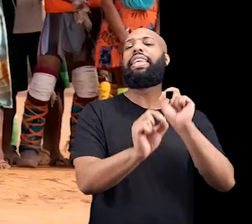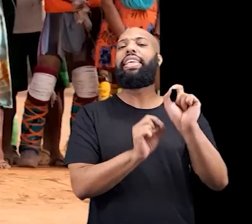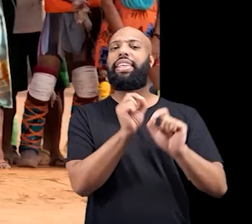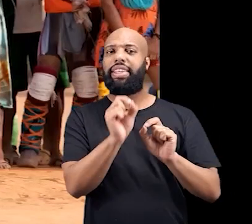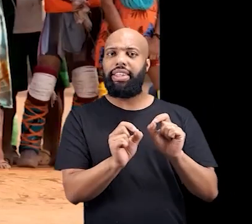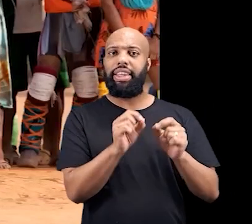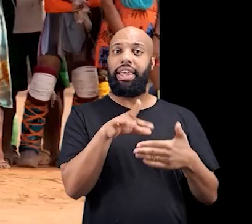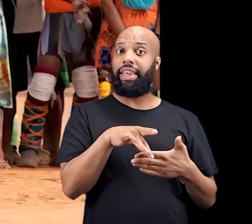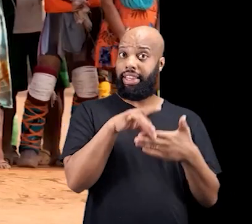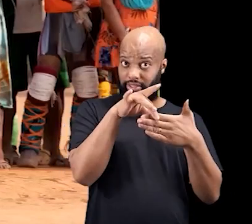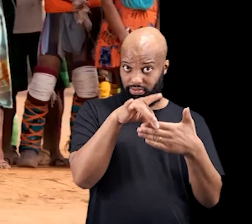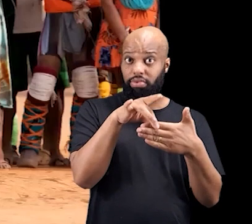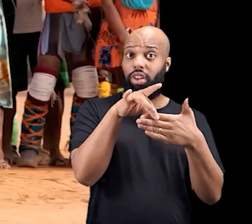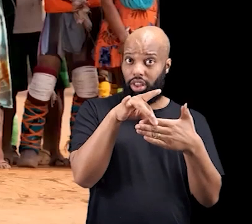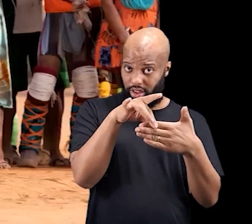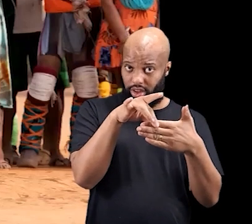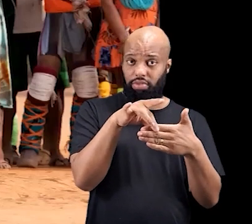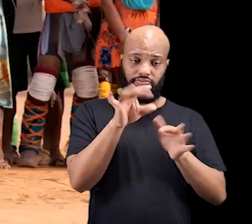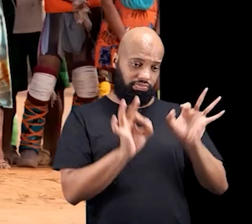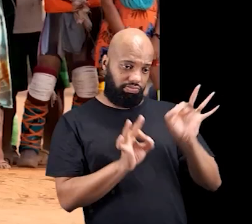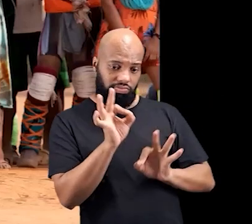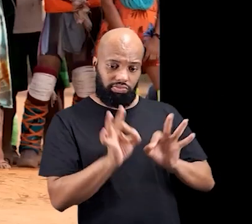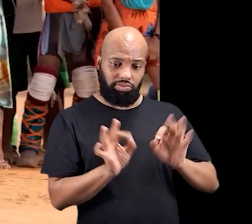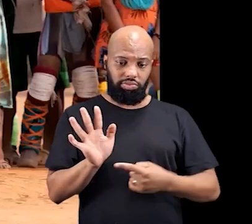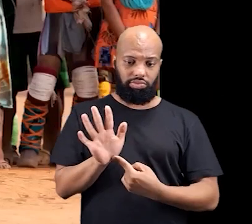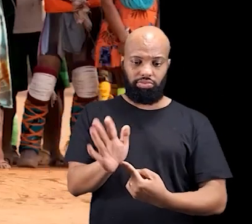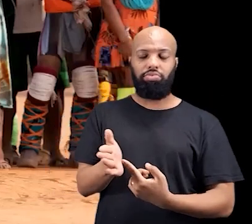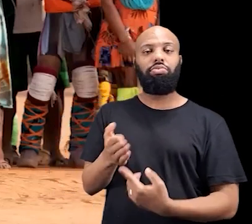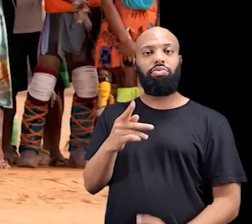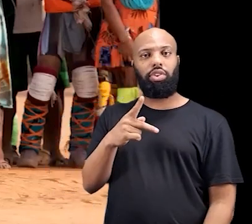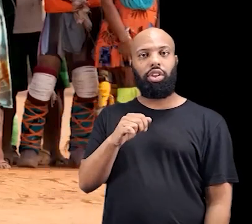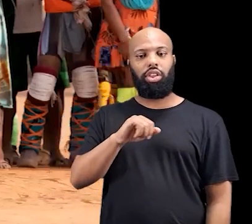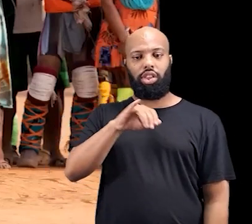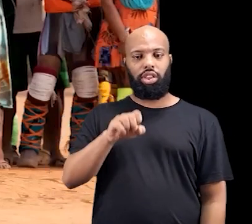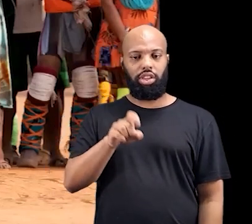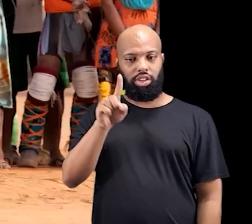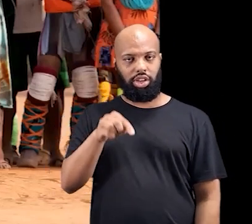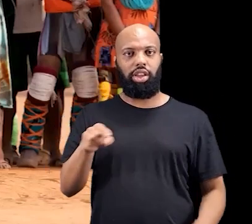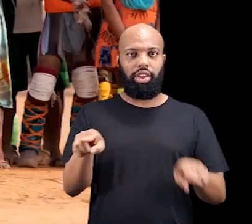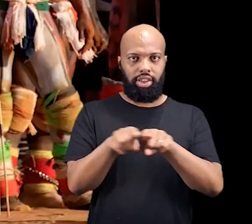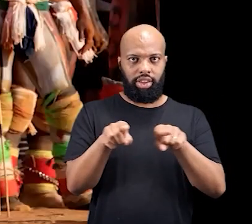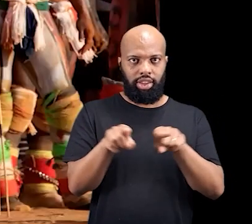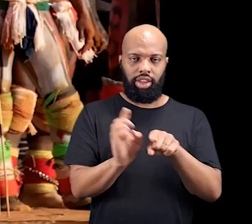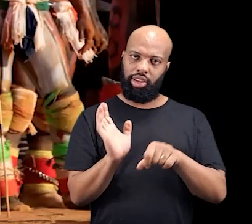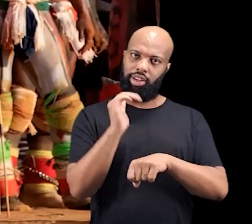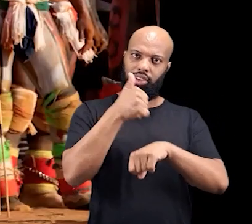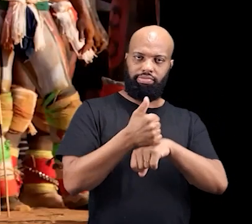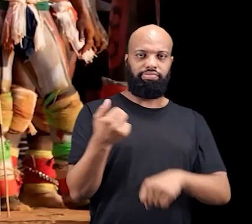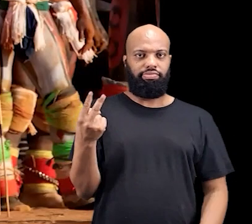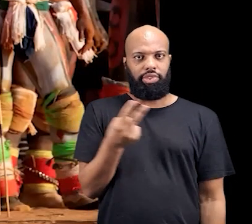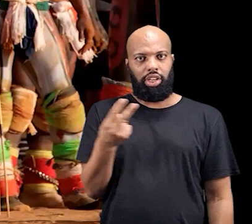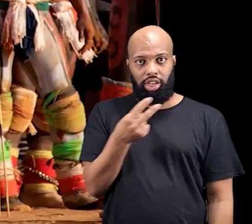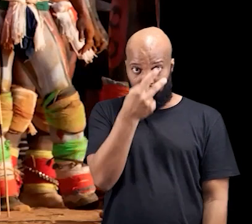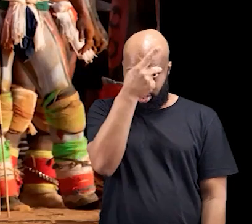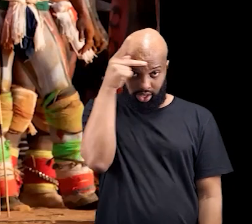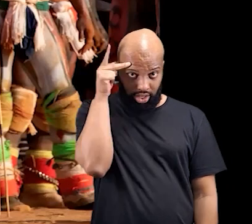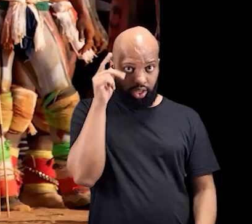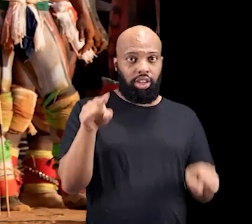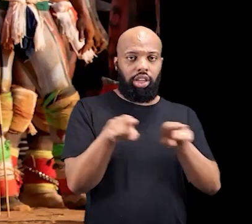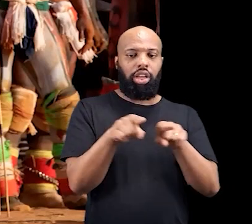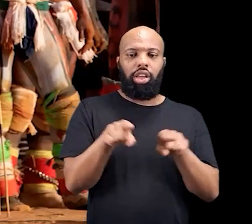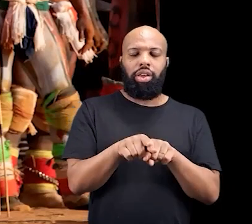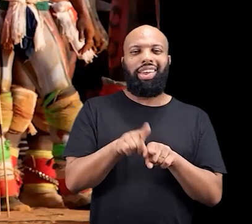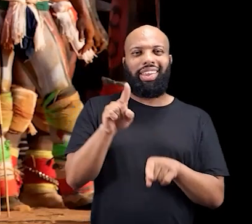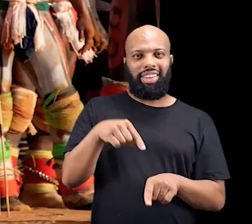sempre conduzido pelas lideranças, que aqui eu mostro o pajé e depois o cacique, o